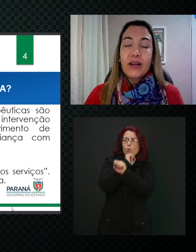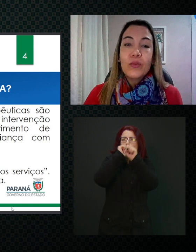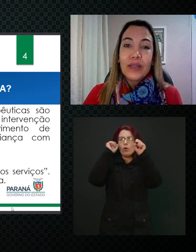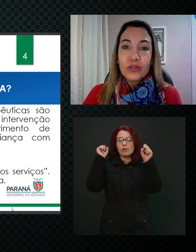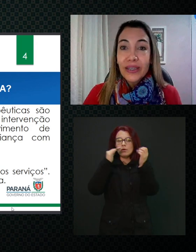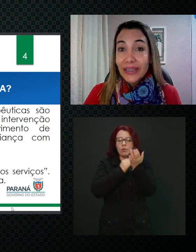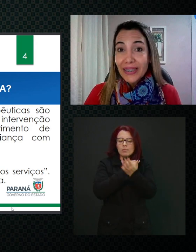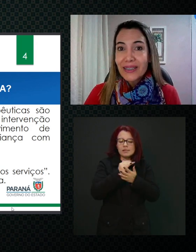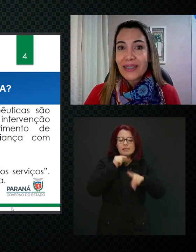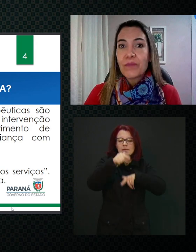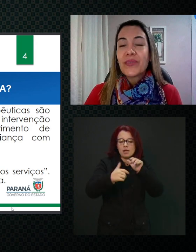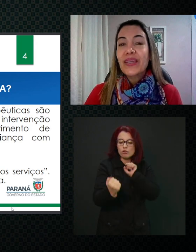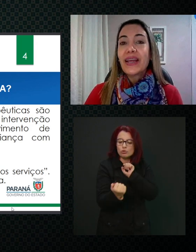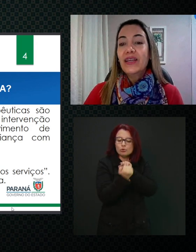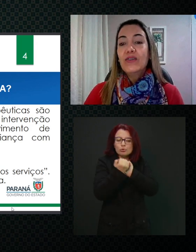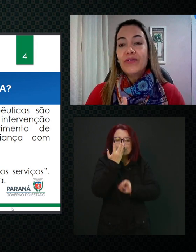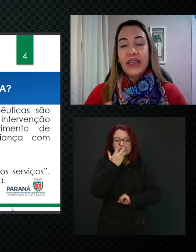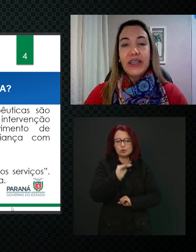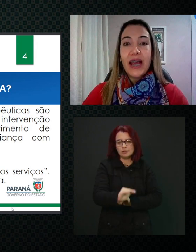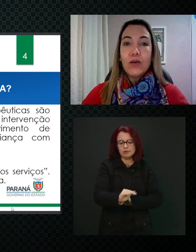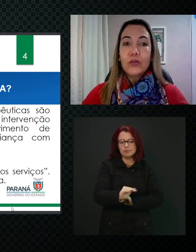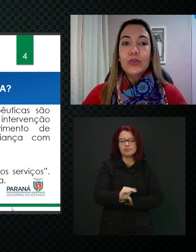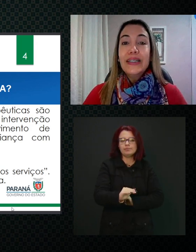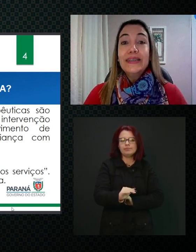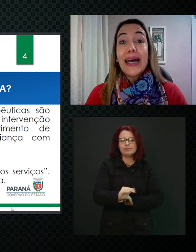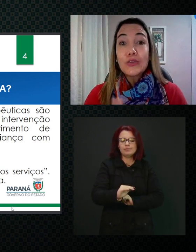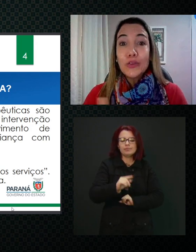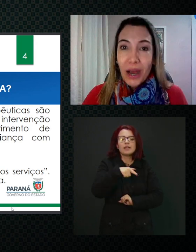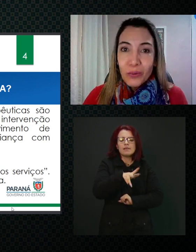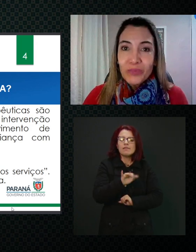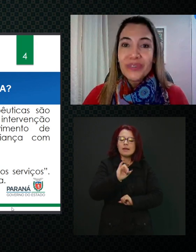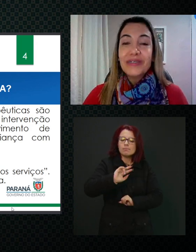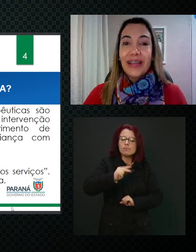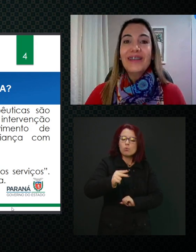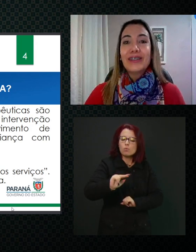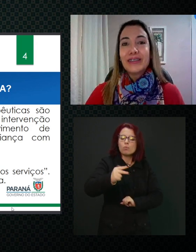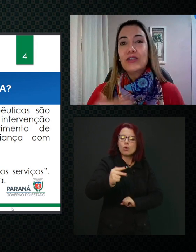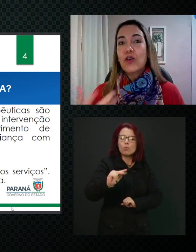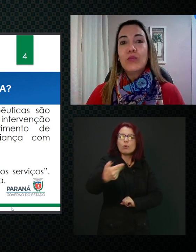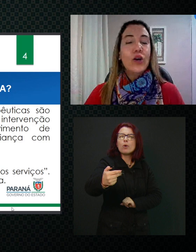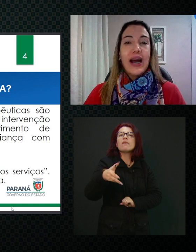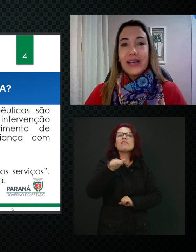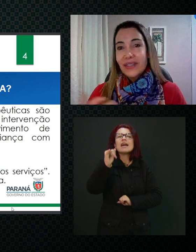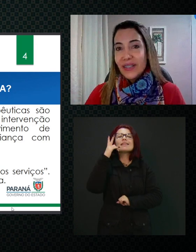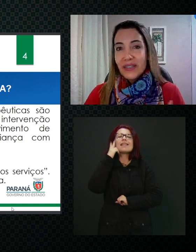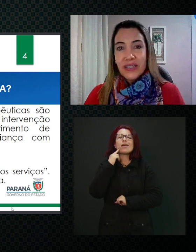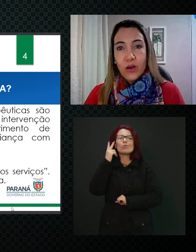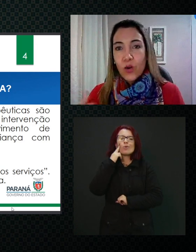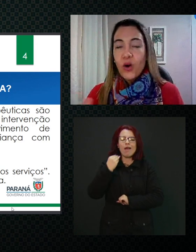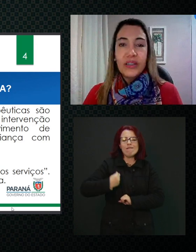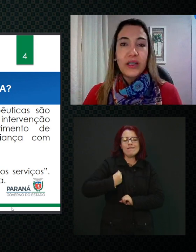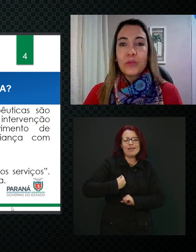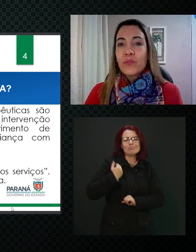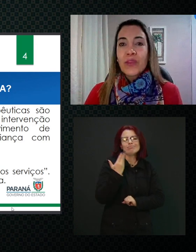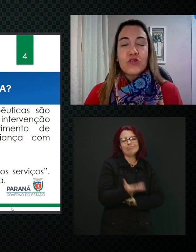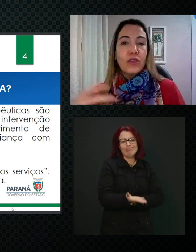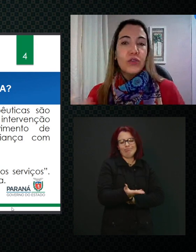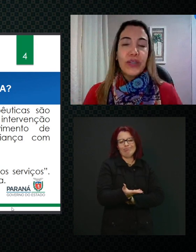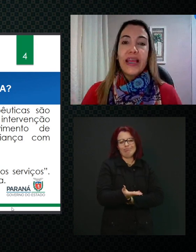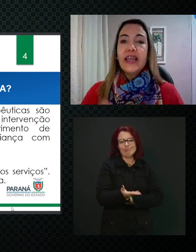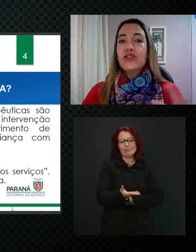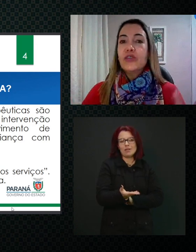trabalhar com a sua criança. E aquilo vire algo natural, né? Assim como as crianças acordam,